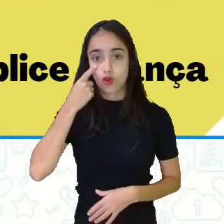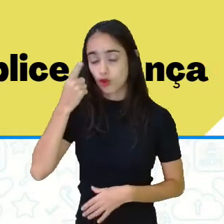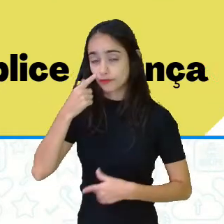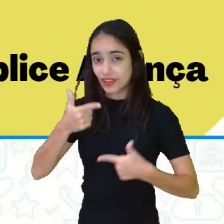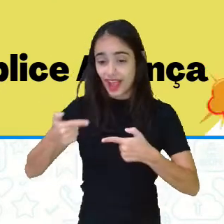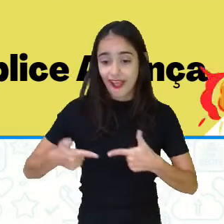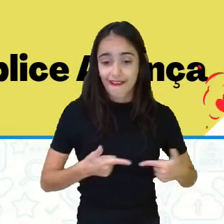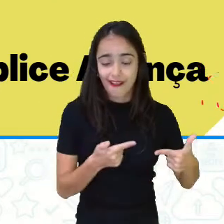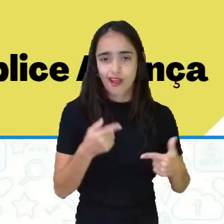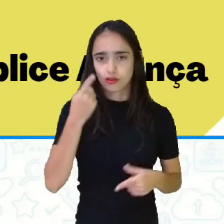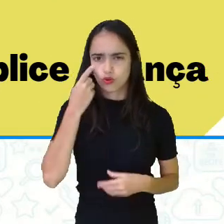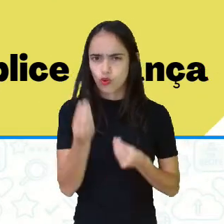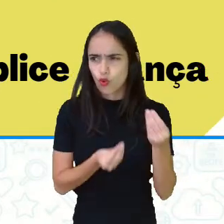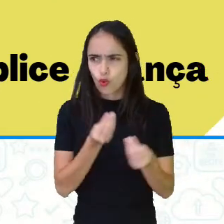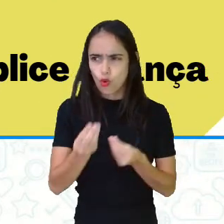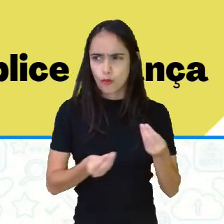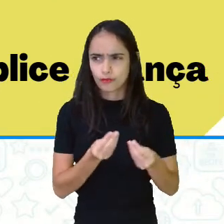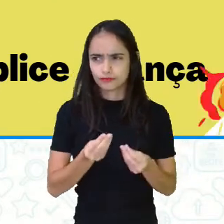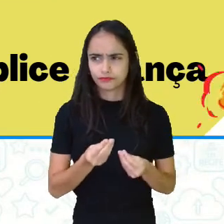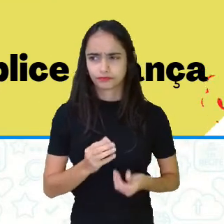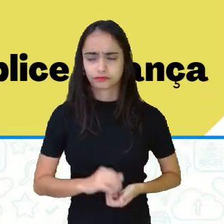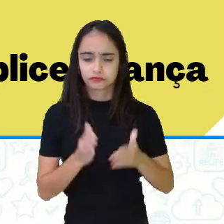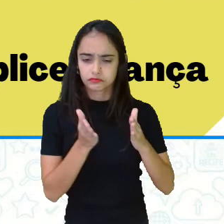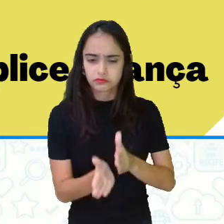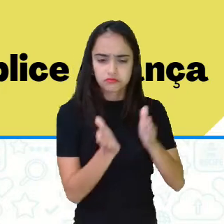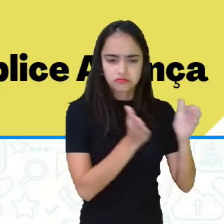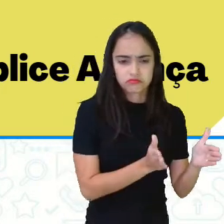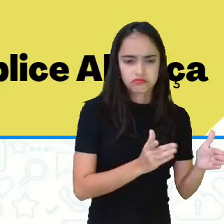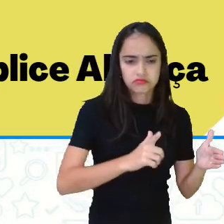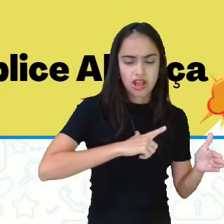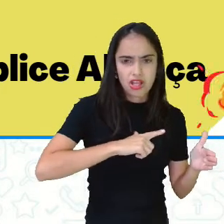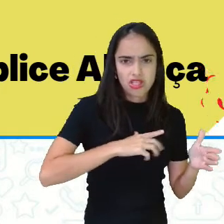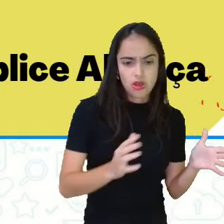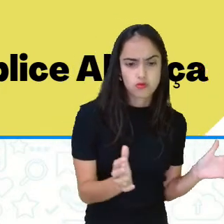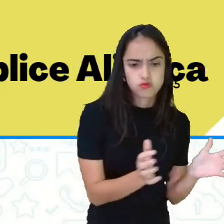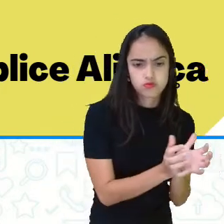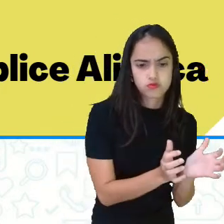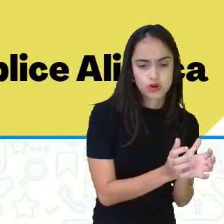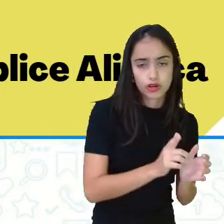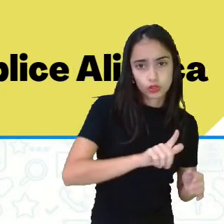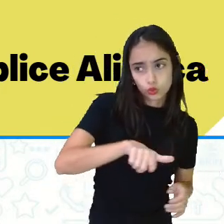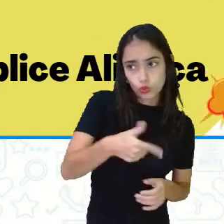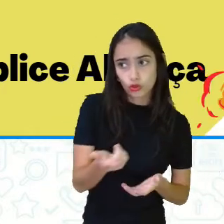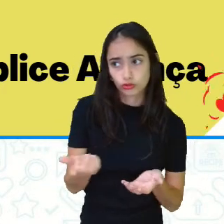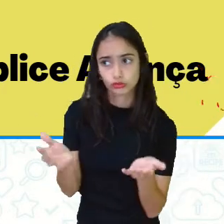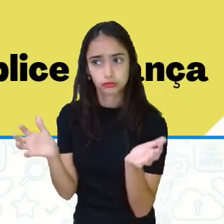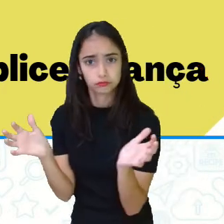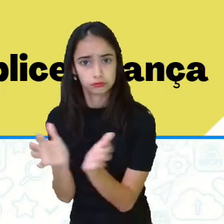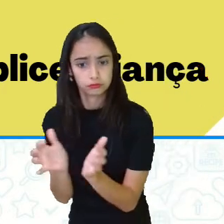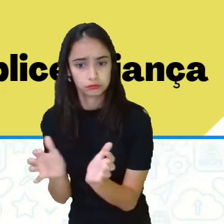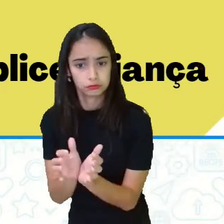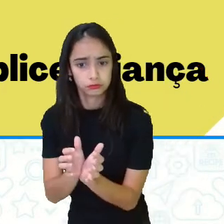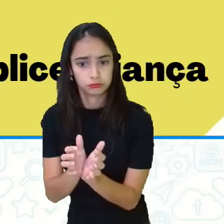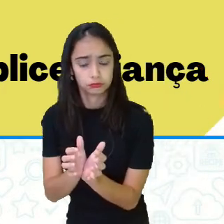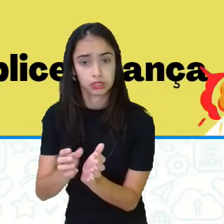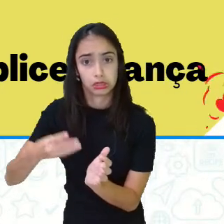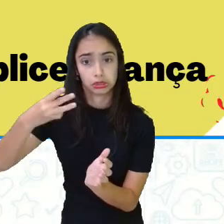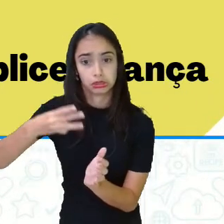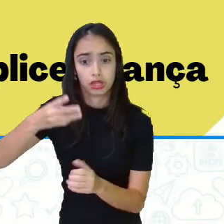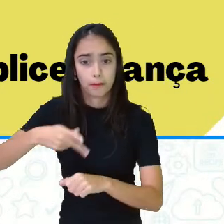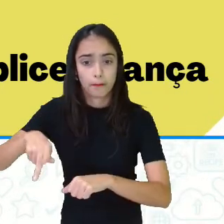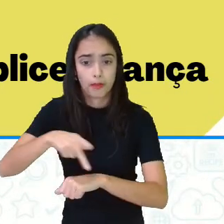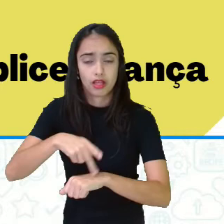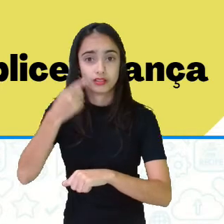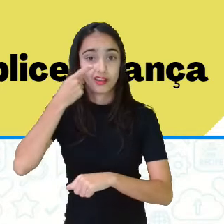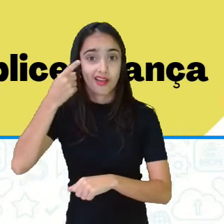estavam os Paraguaios, do outro lado estava a Tríplice e Aliança. Olha ali, eu tenho o Brasil,